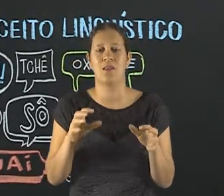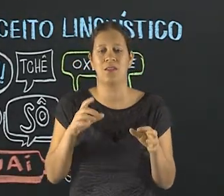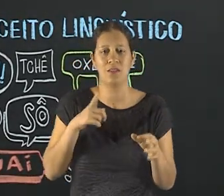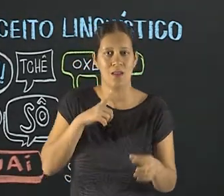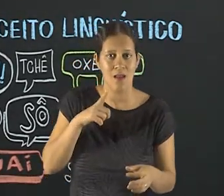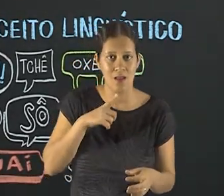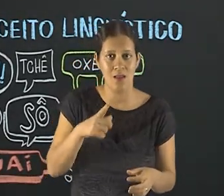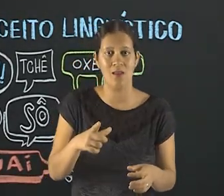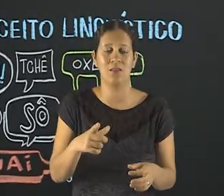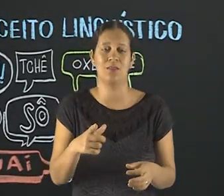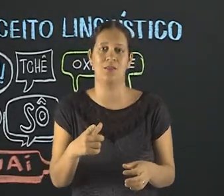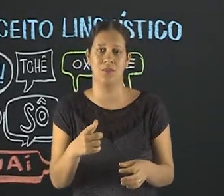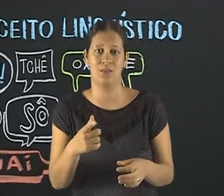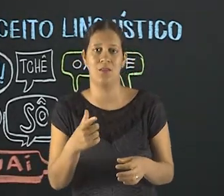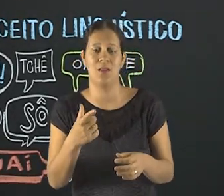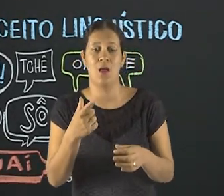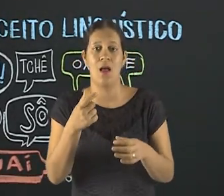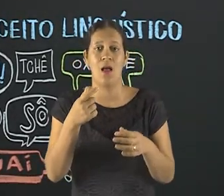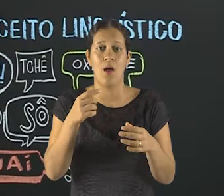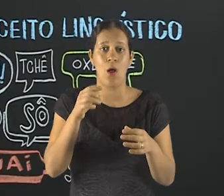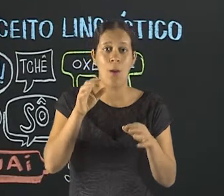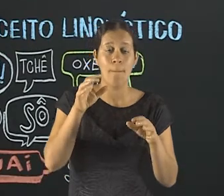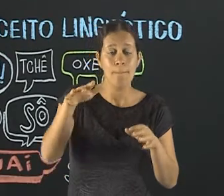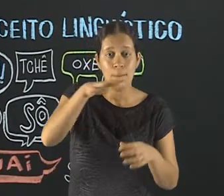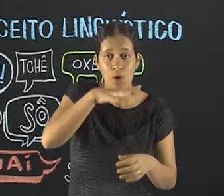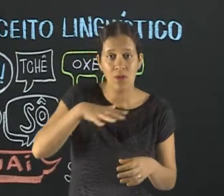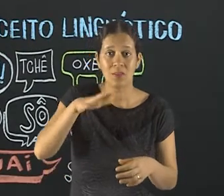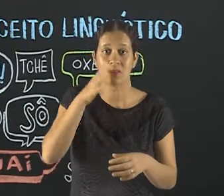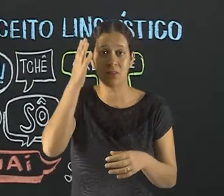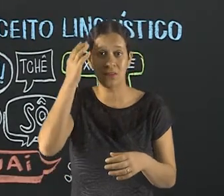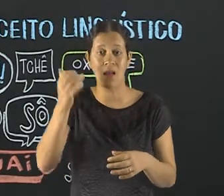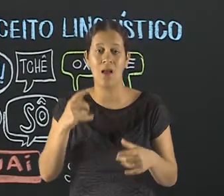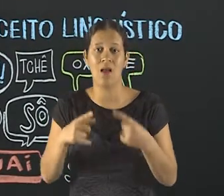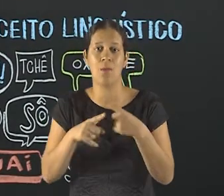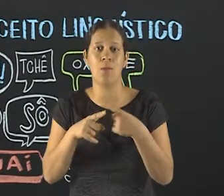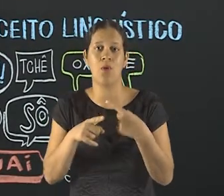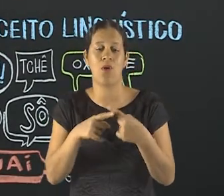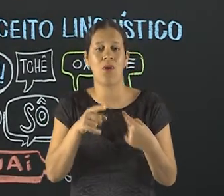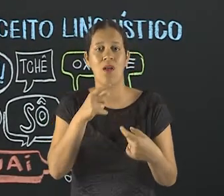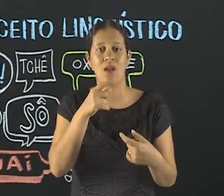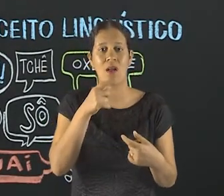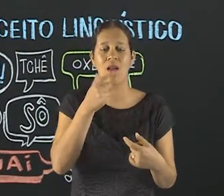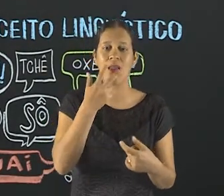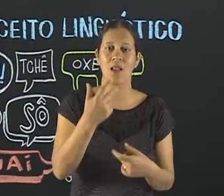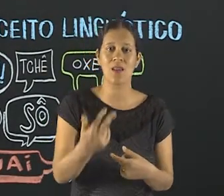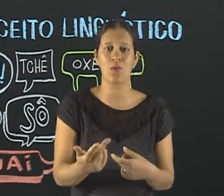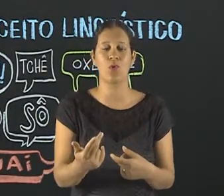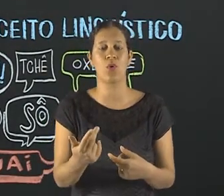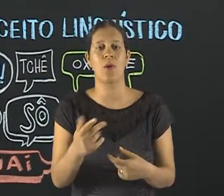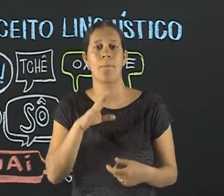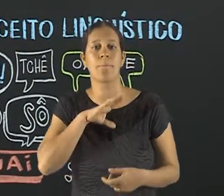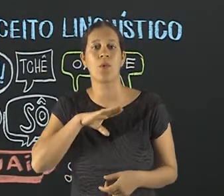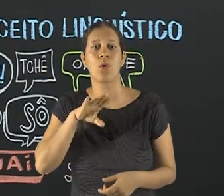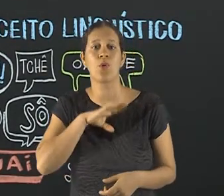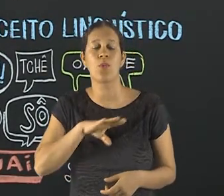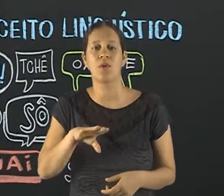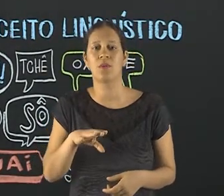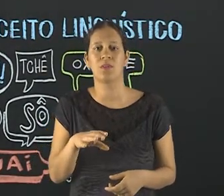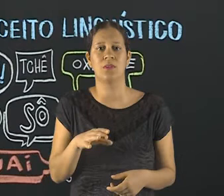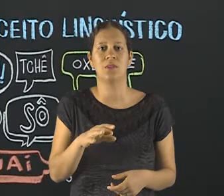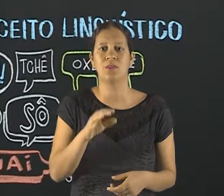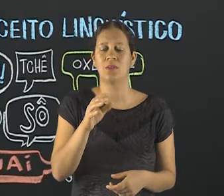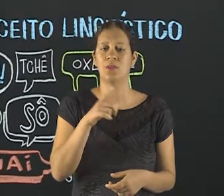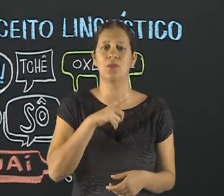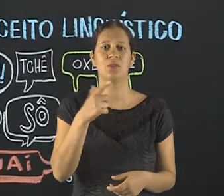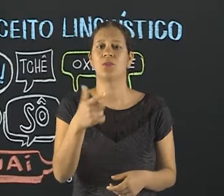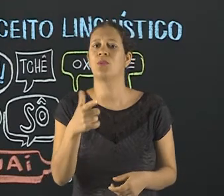estão ali previstas nas determinações dessa área. Sabe por quê? Porque a língua, a maneira que a gente utiliza a língua portuguesa,